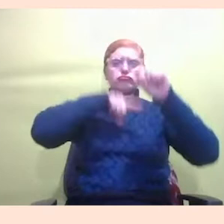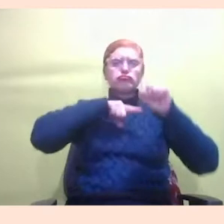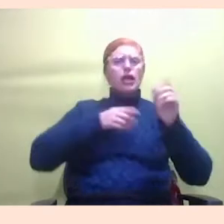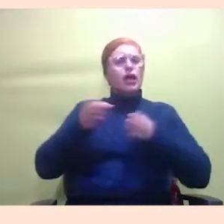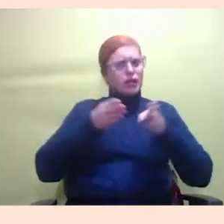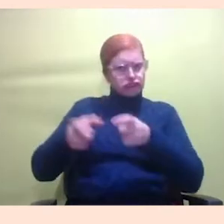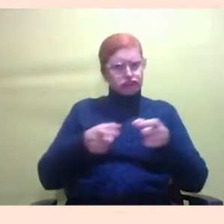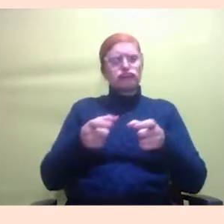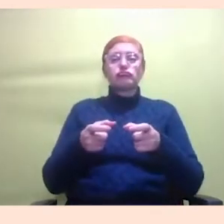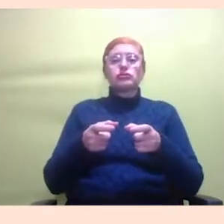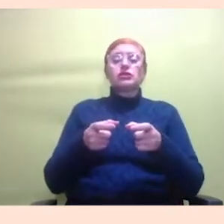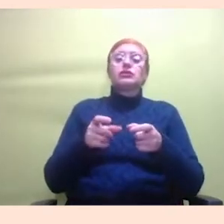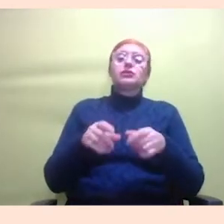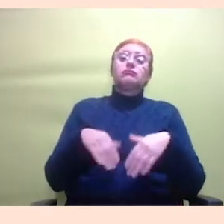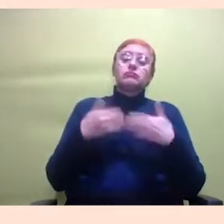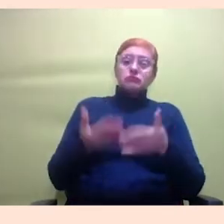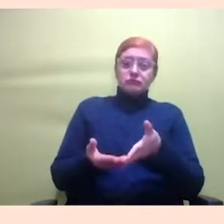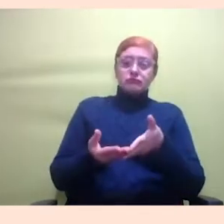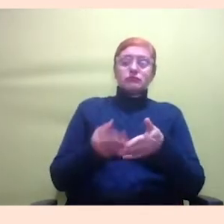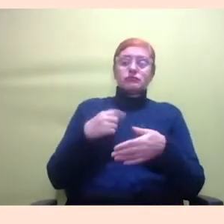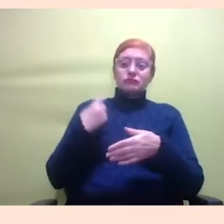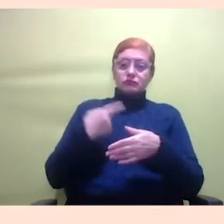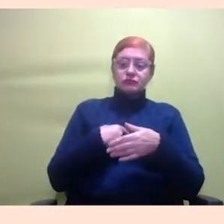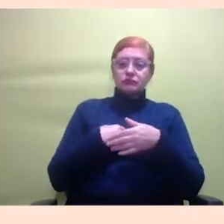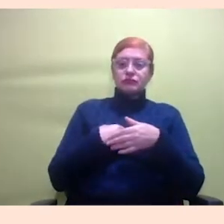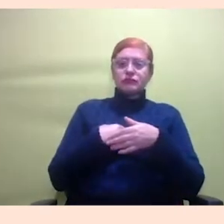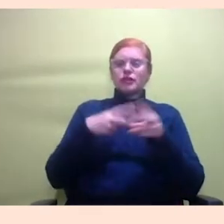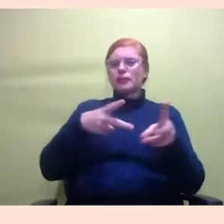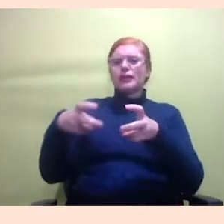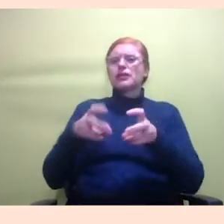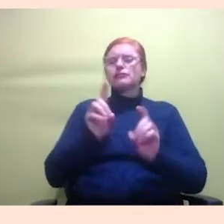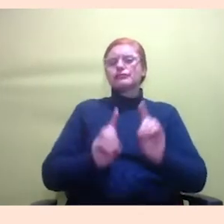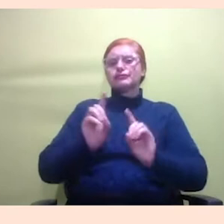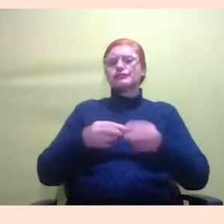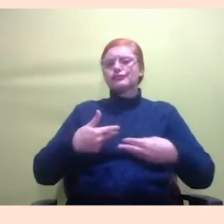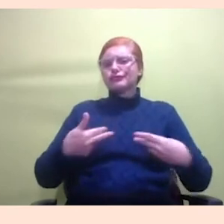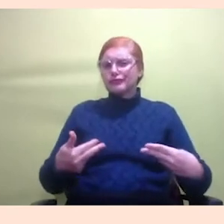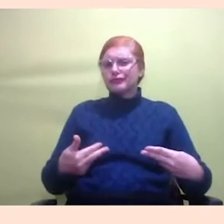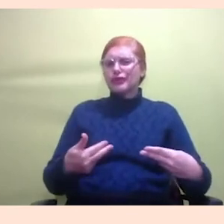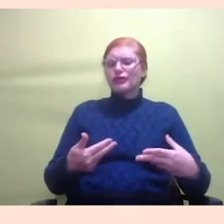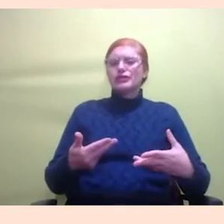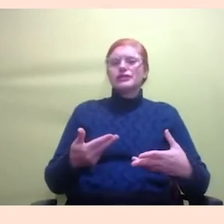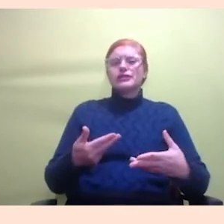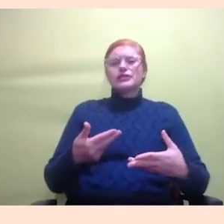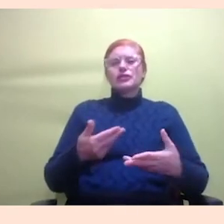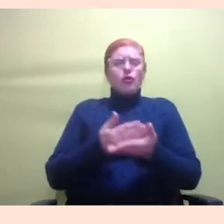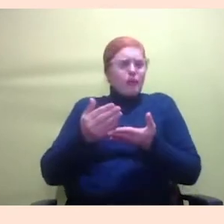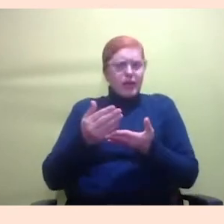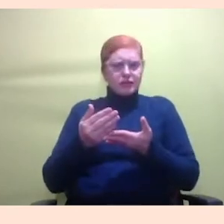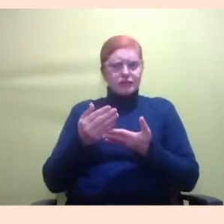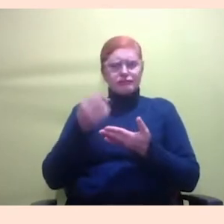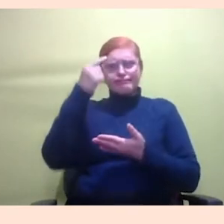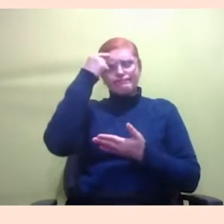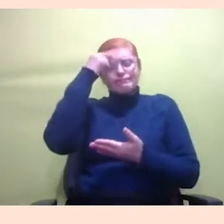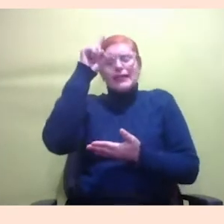Aí, desde então, a gente tem se deparado com algumas coisas bastante que no início a gente não pensava, no início nós pensávamos mais na